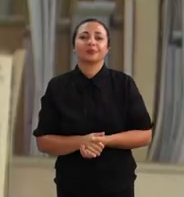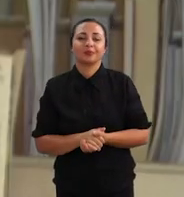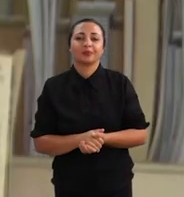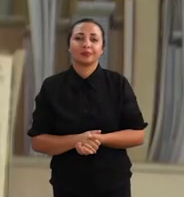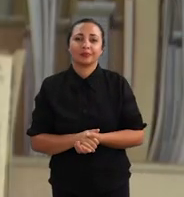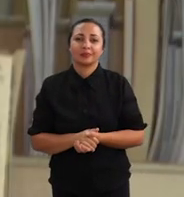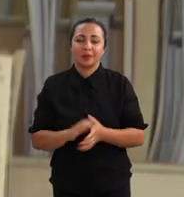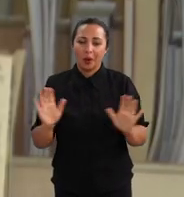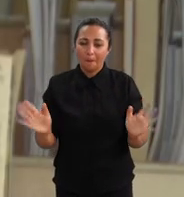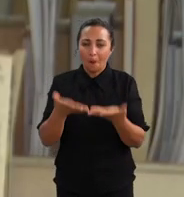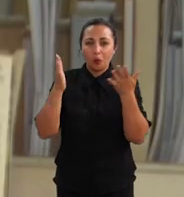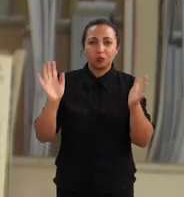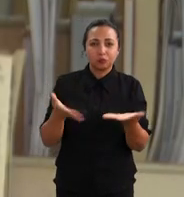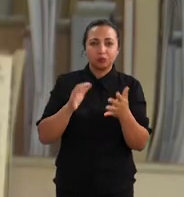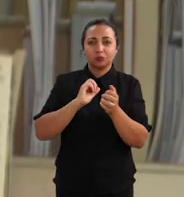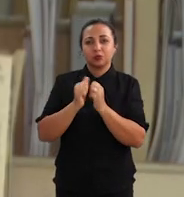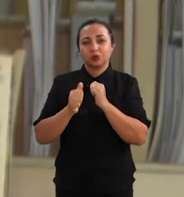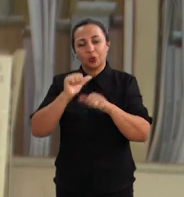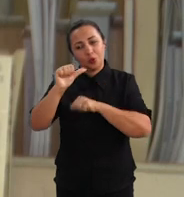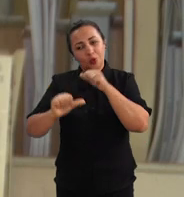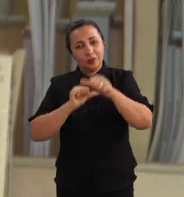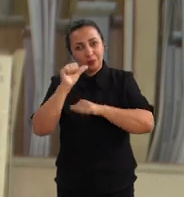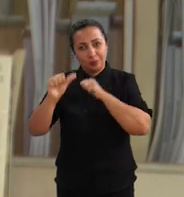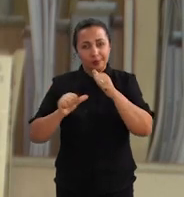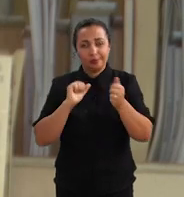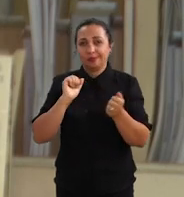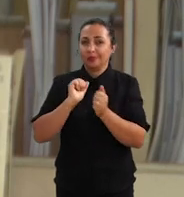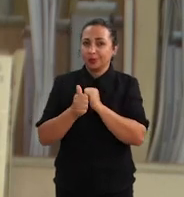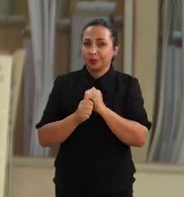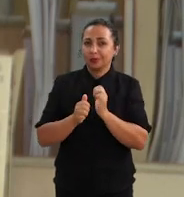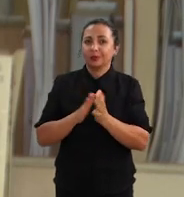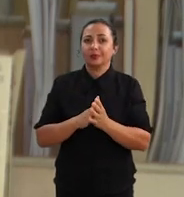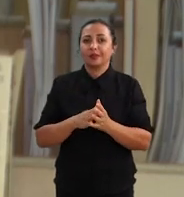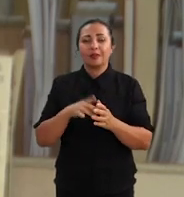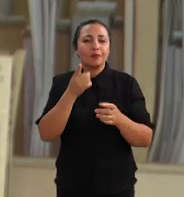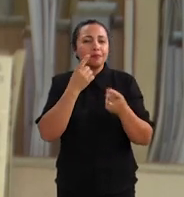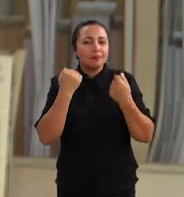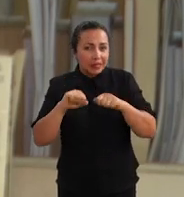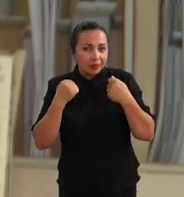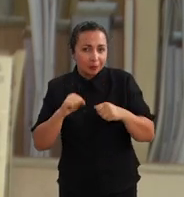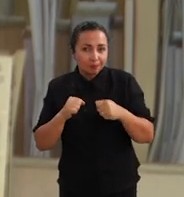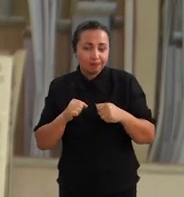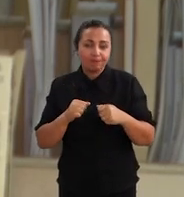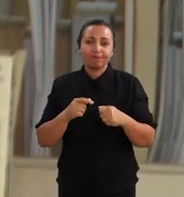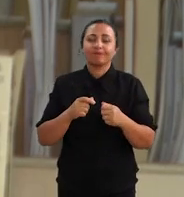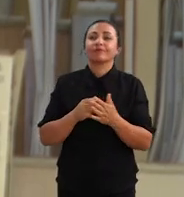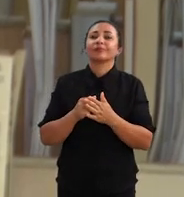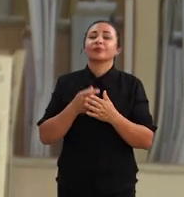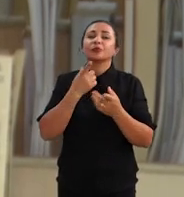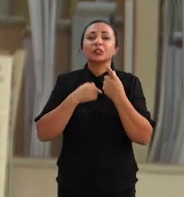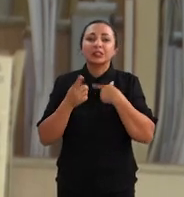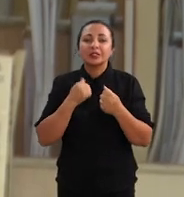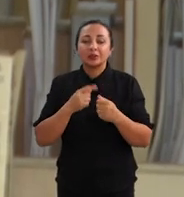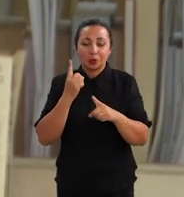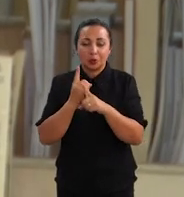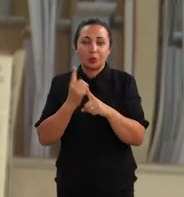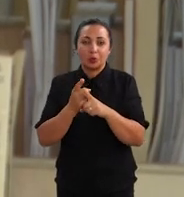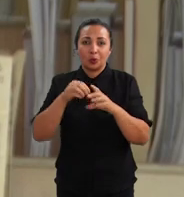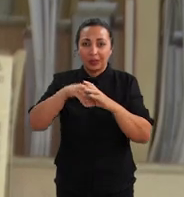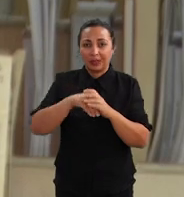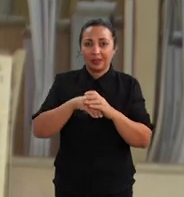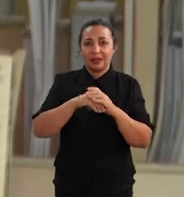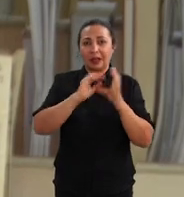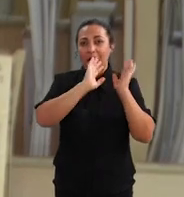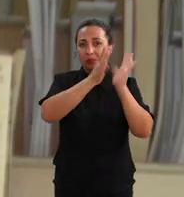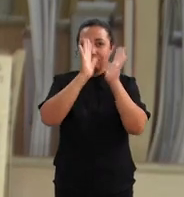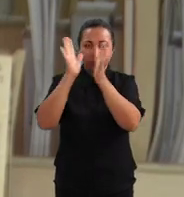A motivação do jogo, do desenvolvimento desse jogo, foi uma necessidade que eu encontrei dentro da biblioteca escolar que eu já